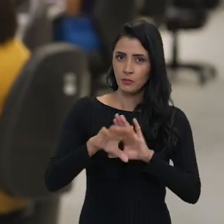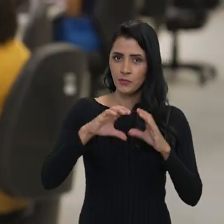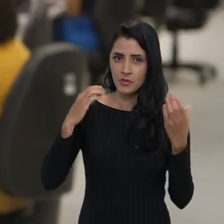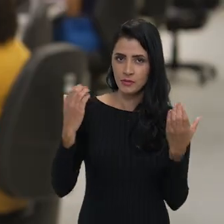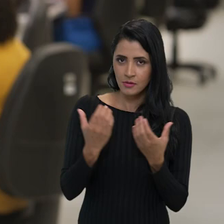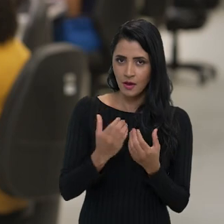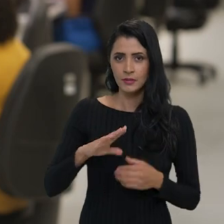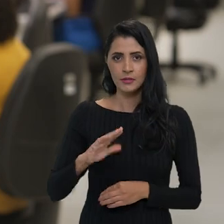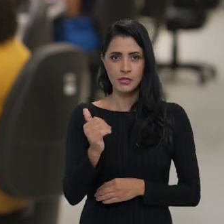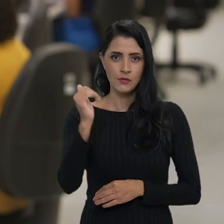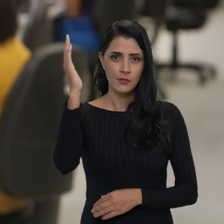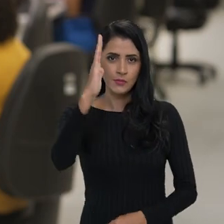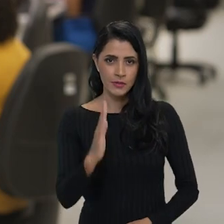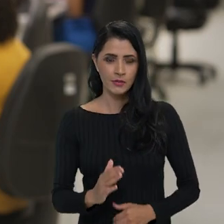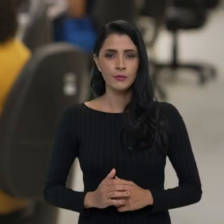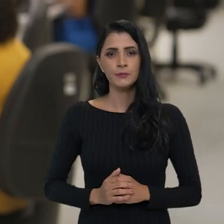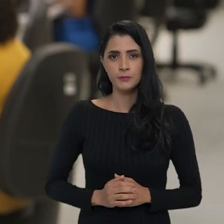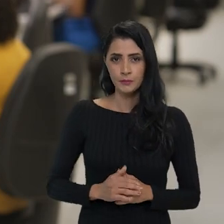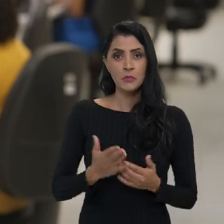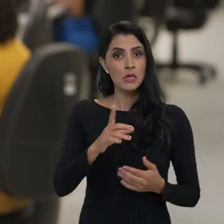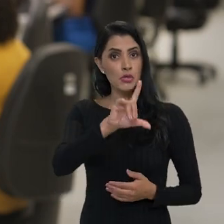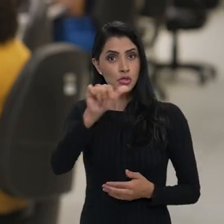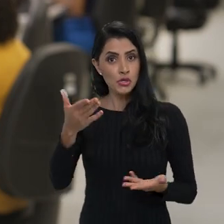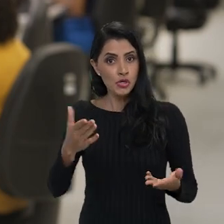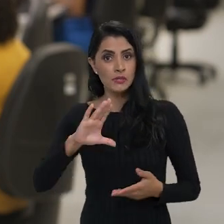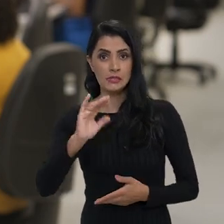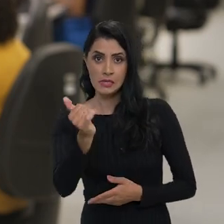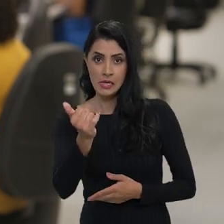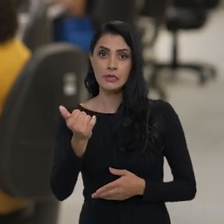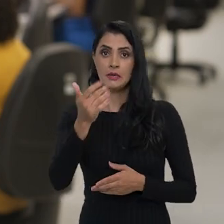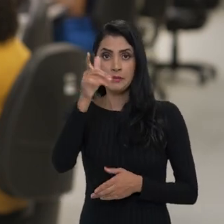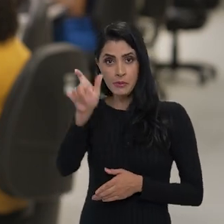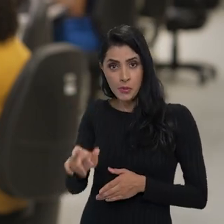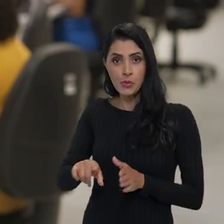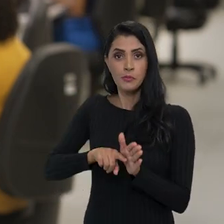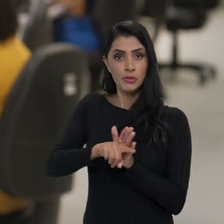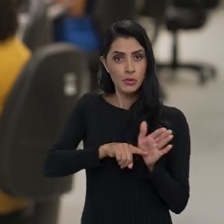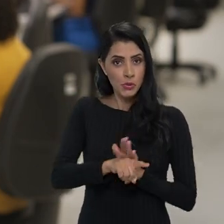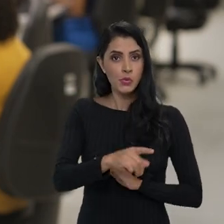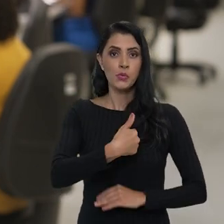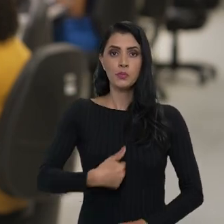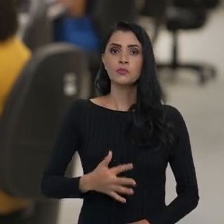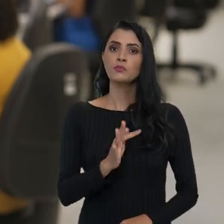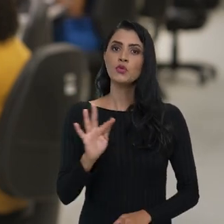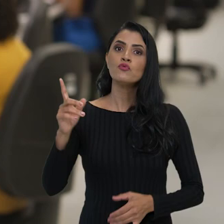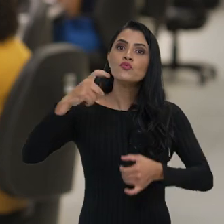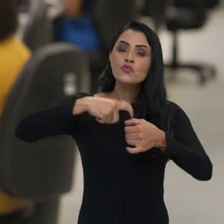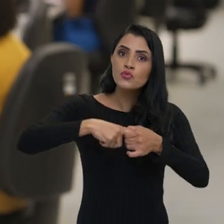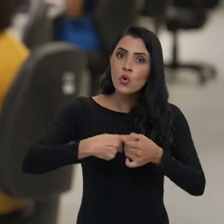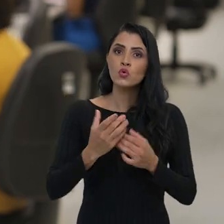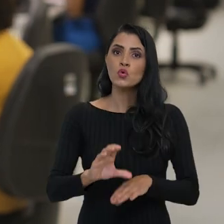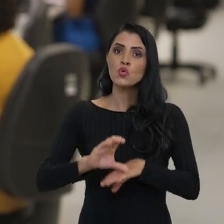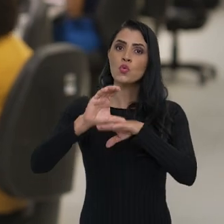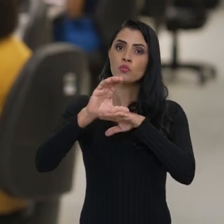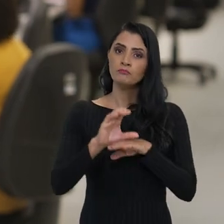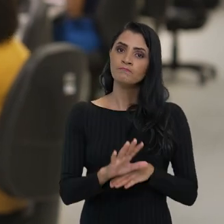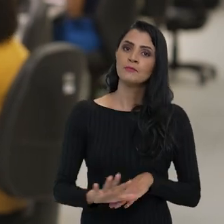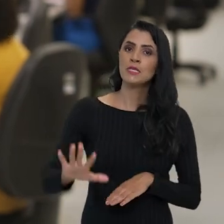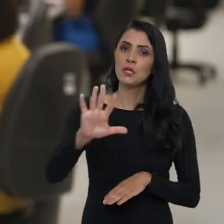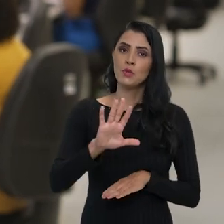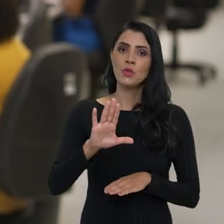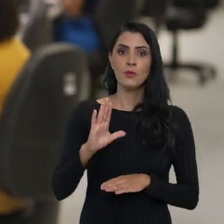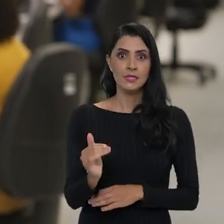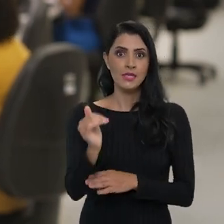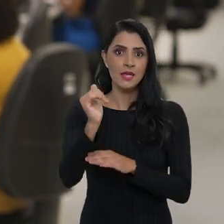Valorização da comunidade científica brasileira. Neste Dia da Ciência e do Pesquisador, o governo federal retomou o Conselho